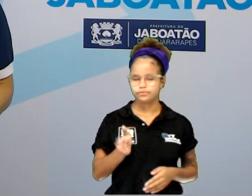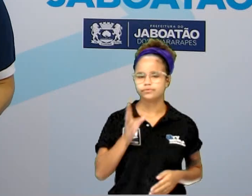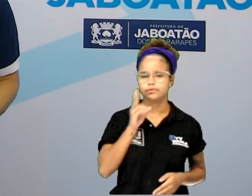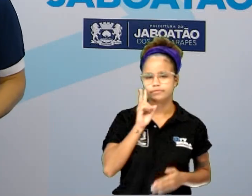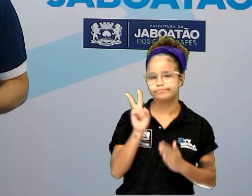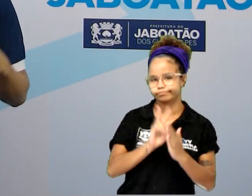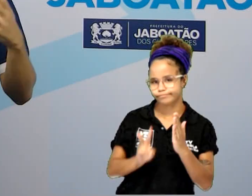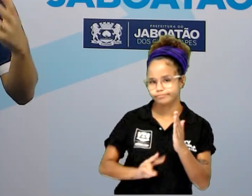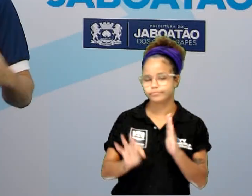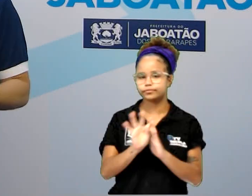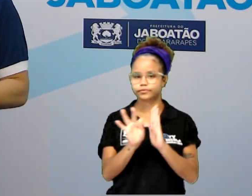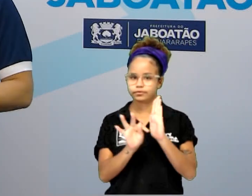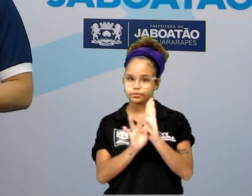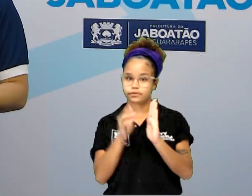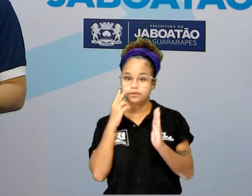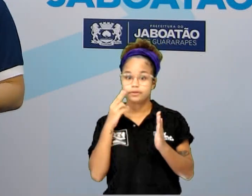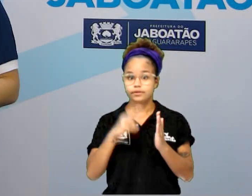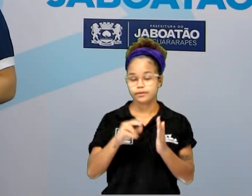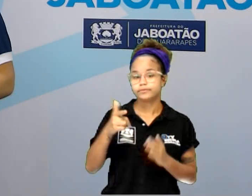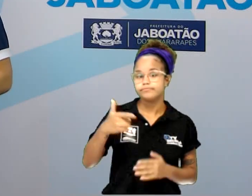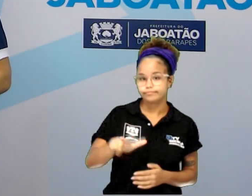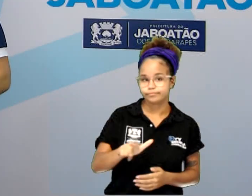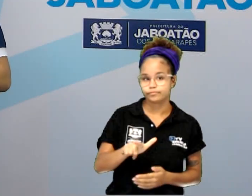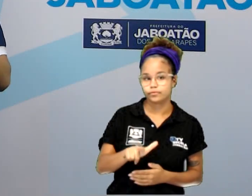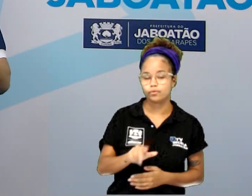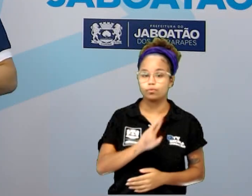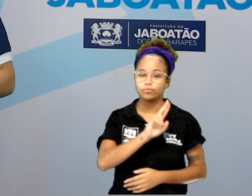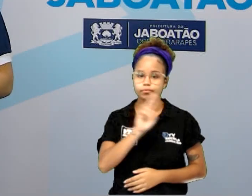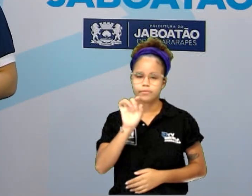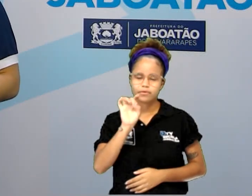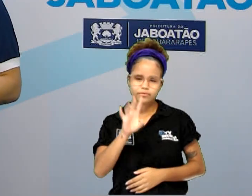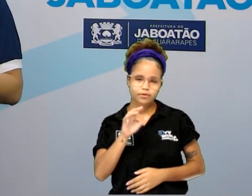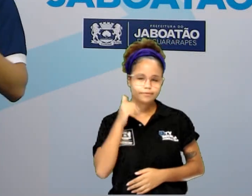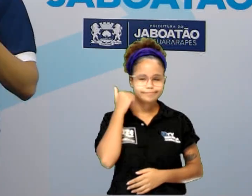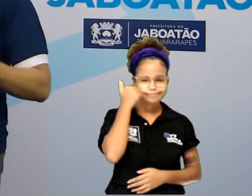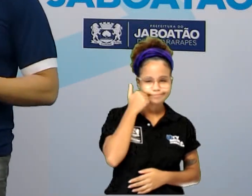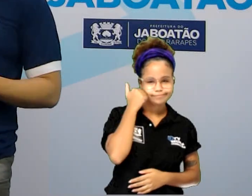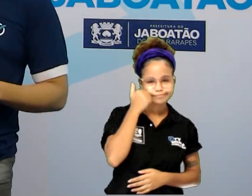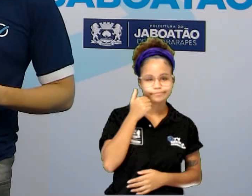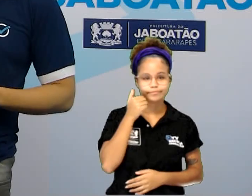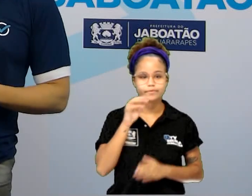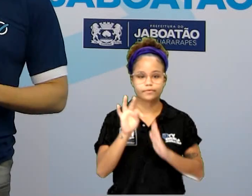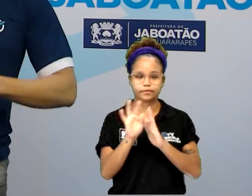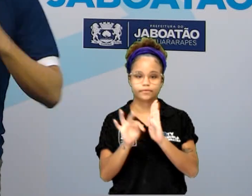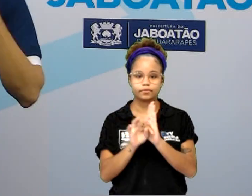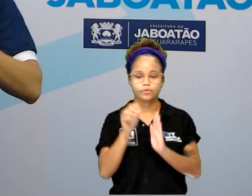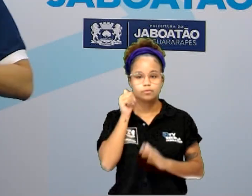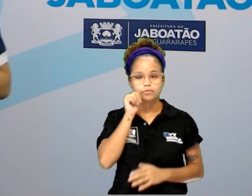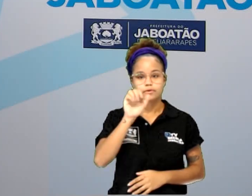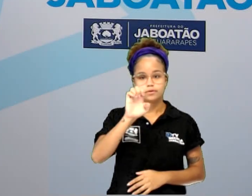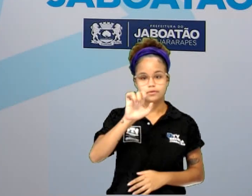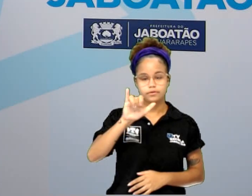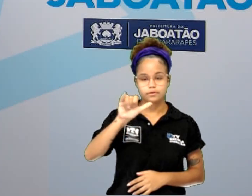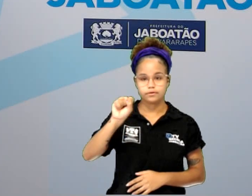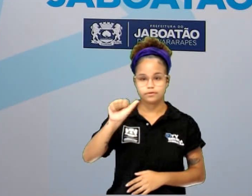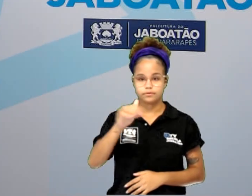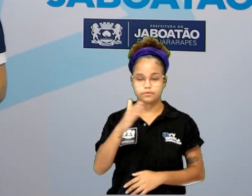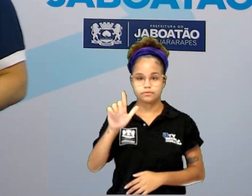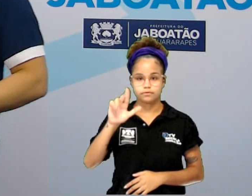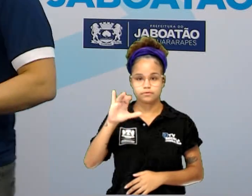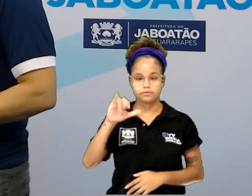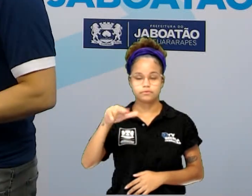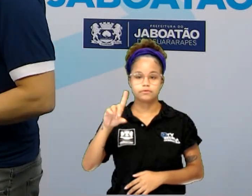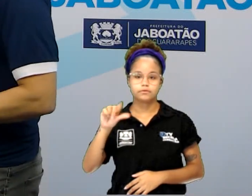momento de aula, mas a gente vai revisitar esse texto. O nome dele é Só de Sacanagem, um texto da Elisa Lucinda. Acompanha comigo a leitura aí, pessoal.